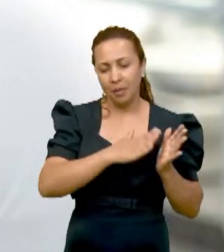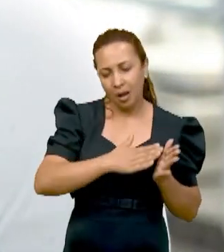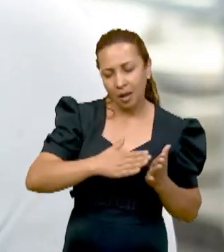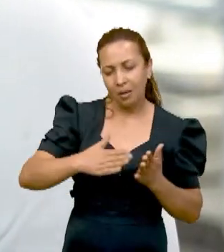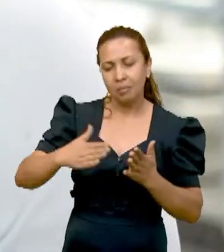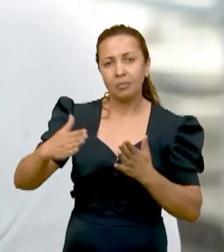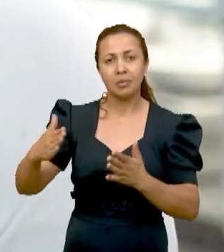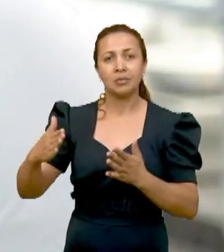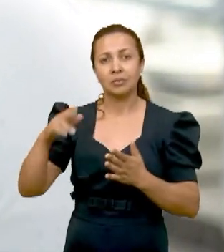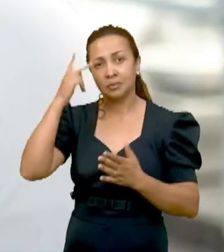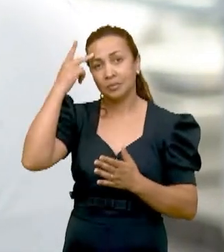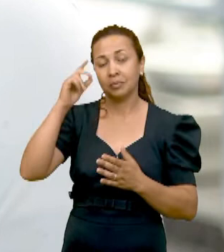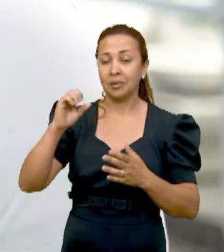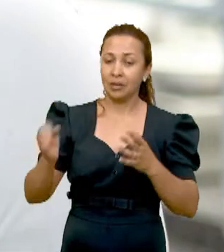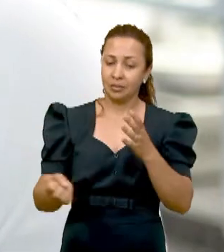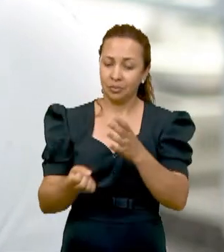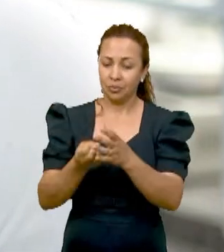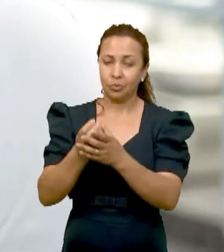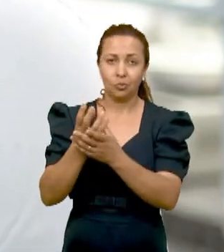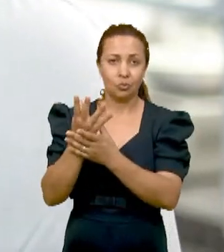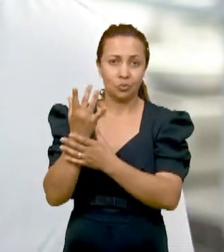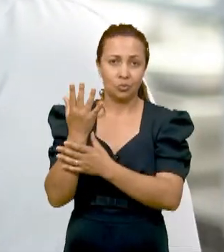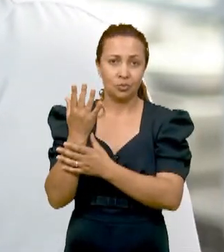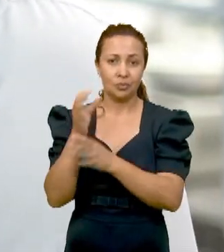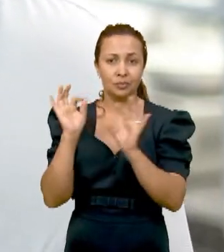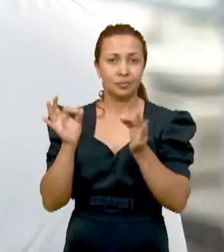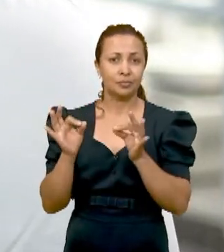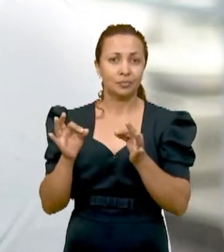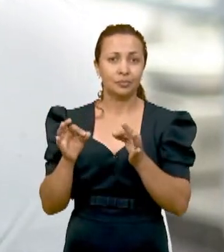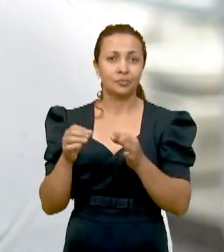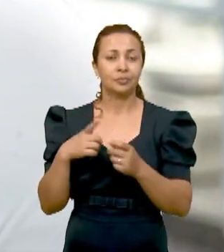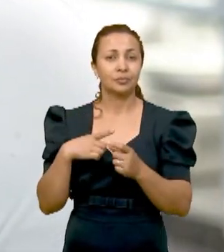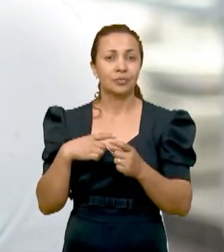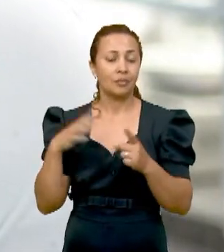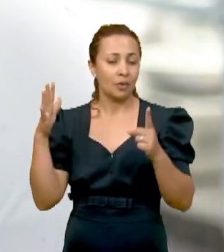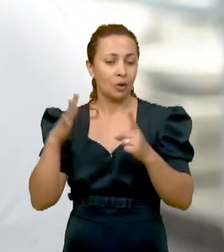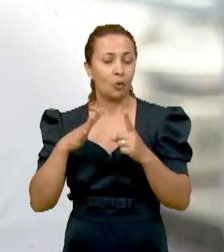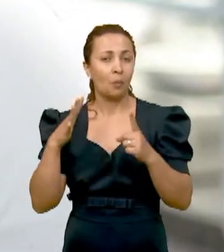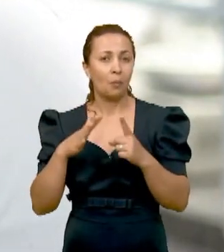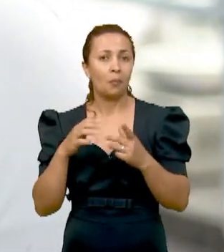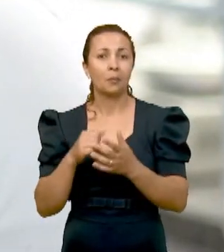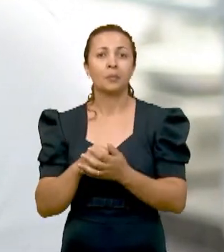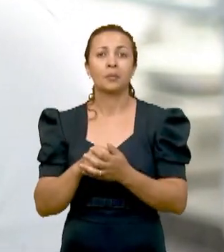por processos para germinar, certo? Quando a gente aplica esse estímulo,